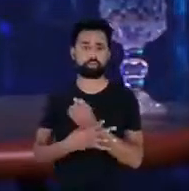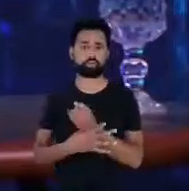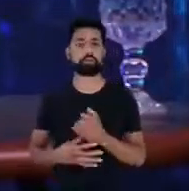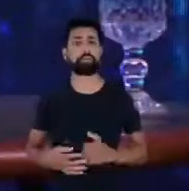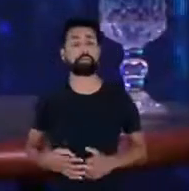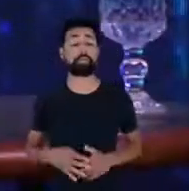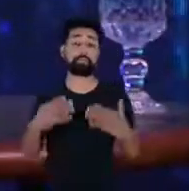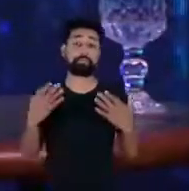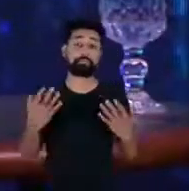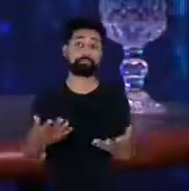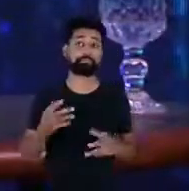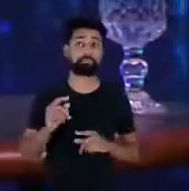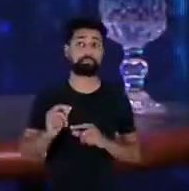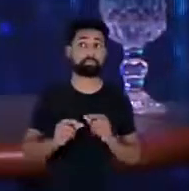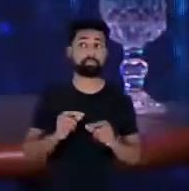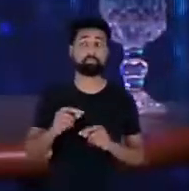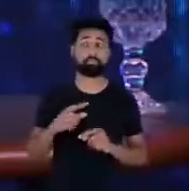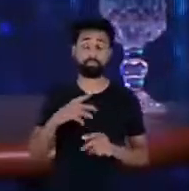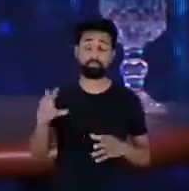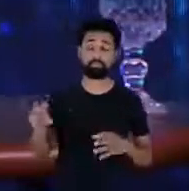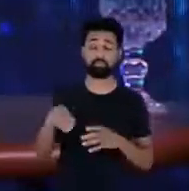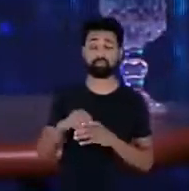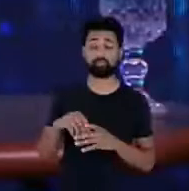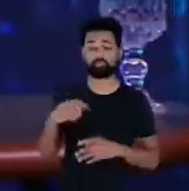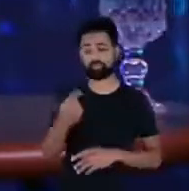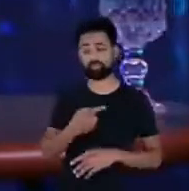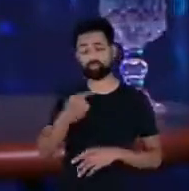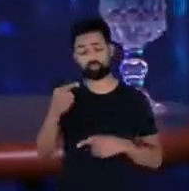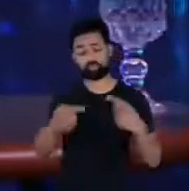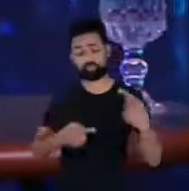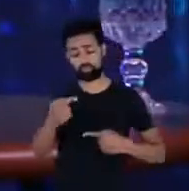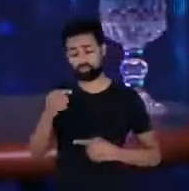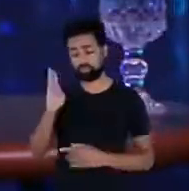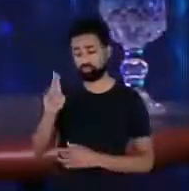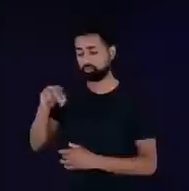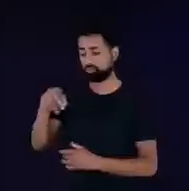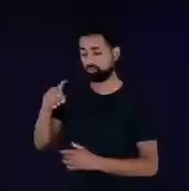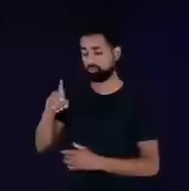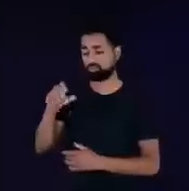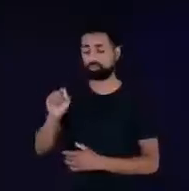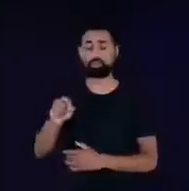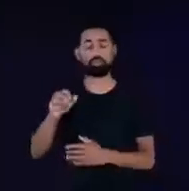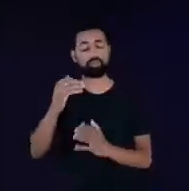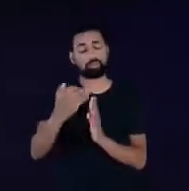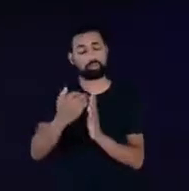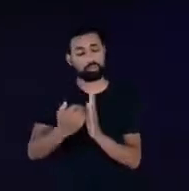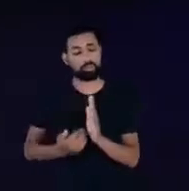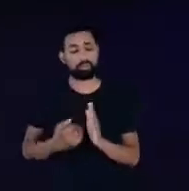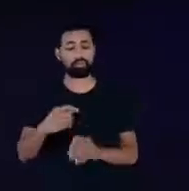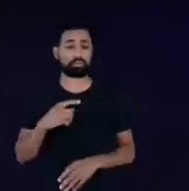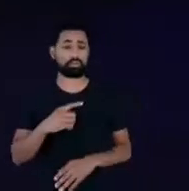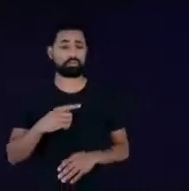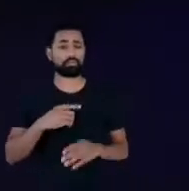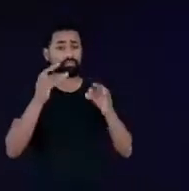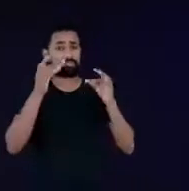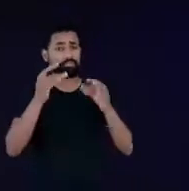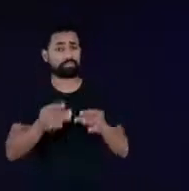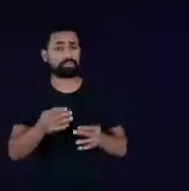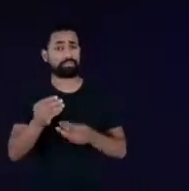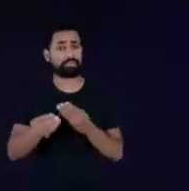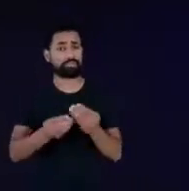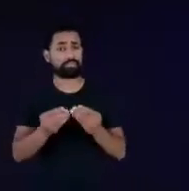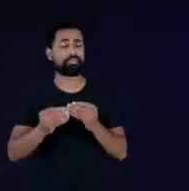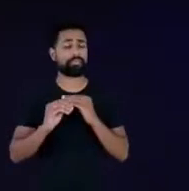ali o que está envolvido a gente discutiu com o BNDES um formulário onde a gente define os parâmetros daquilo que